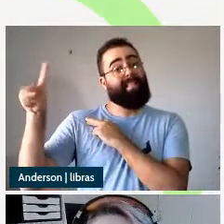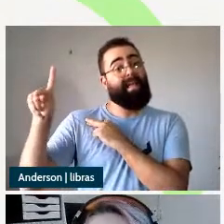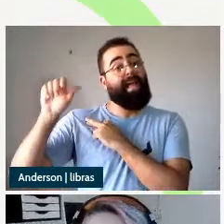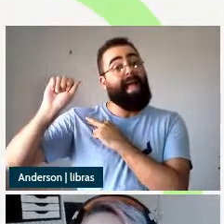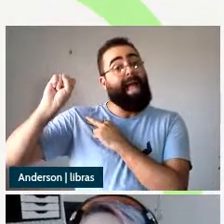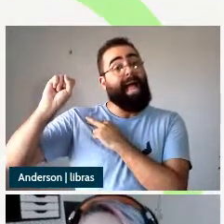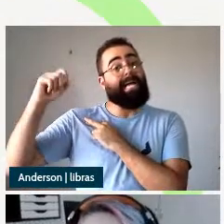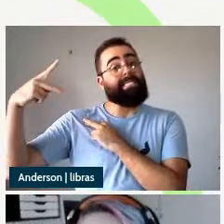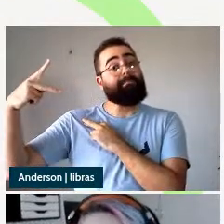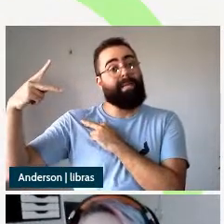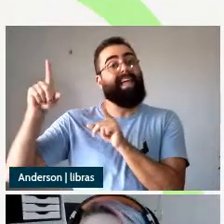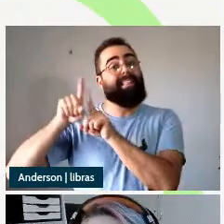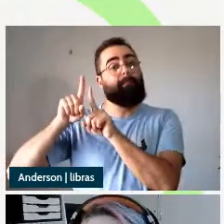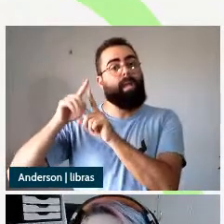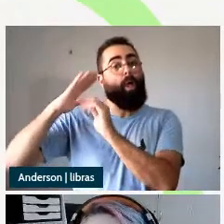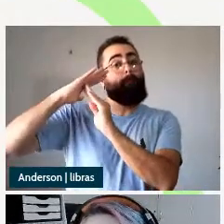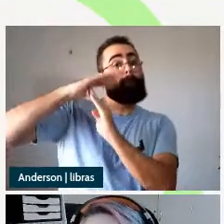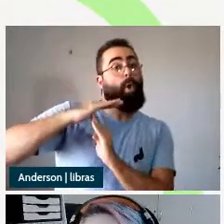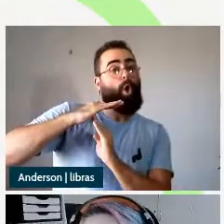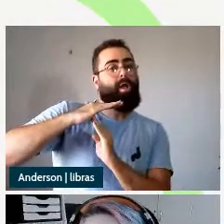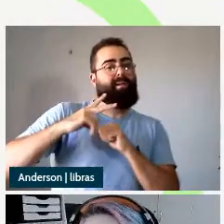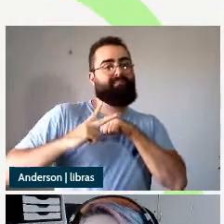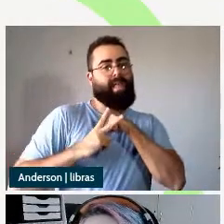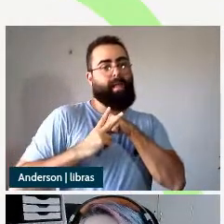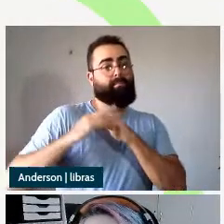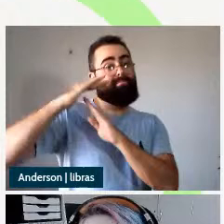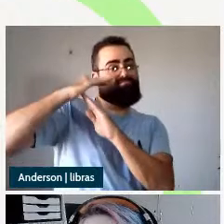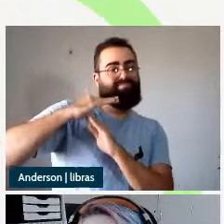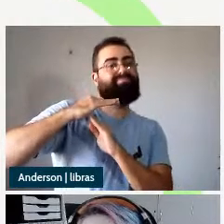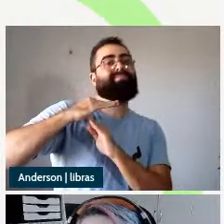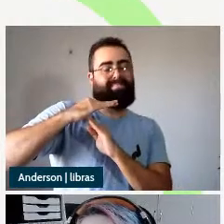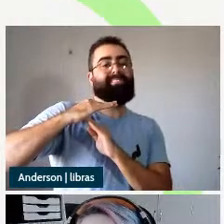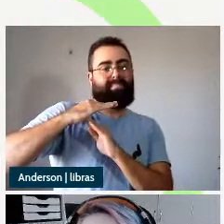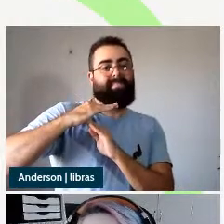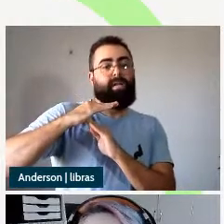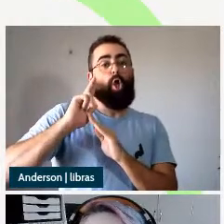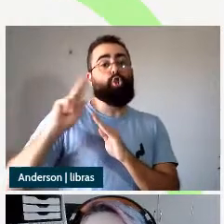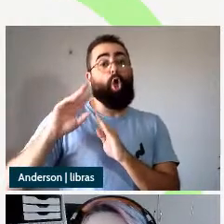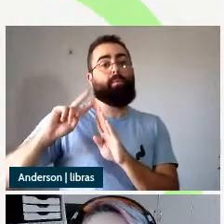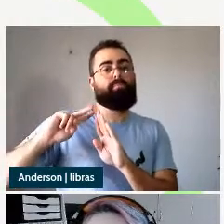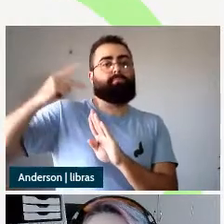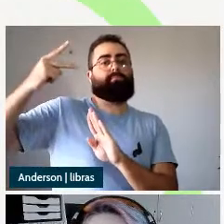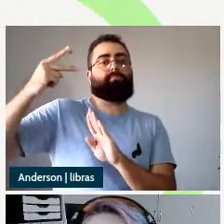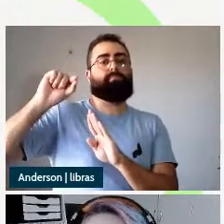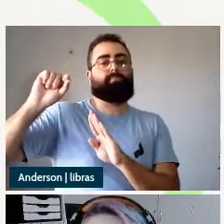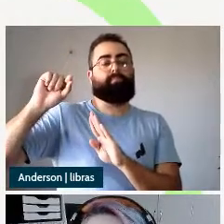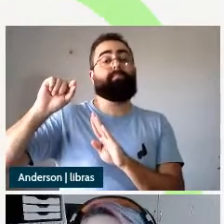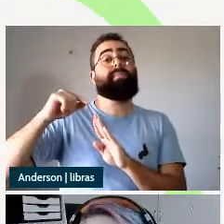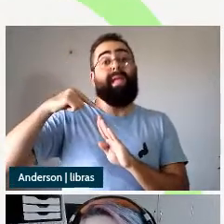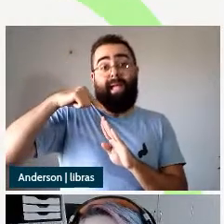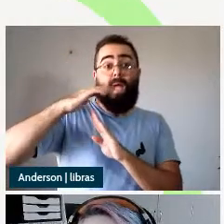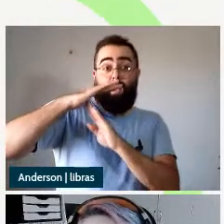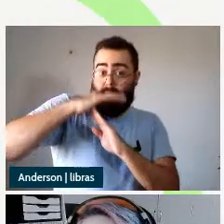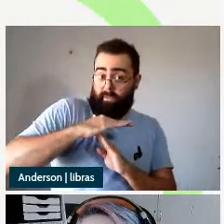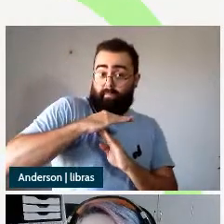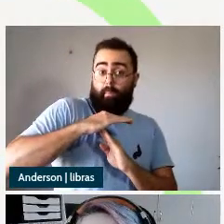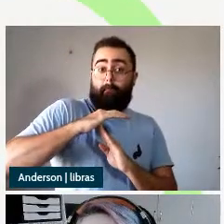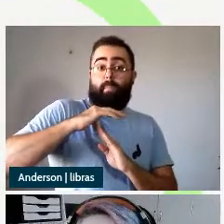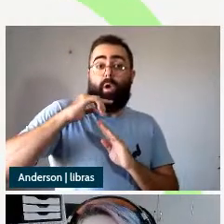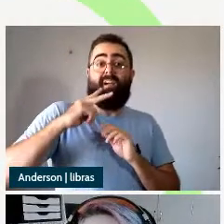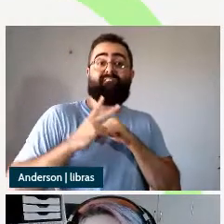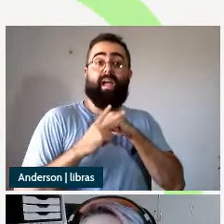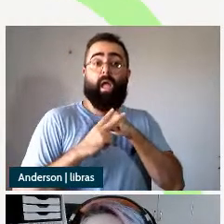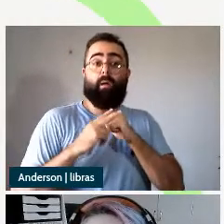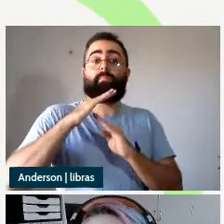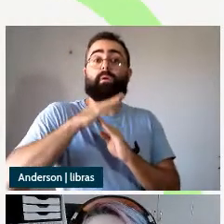interromper a projeção estendida do verbo e essa interrupção vai exigir